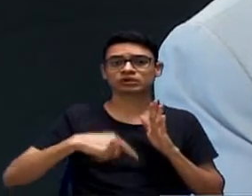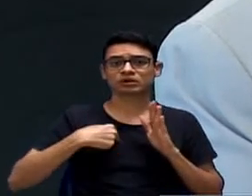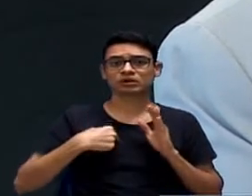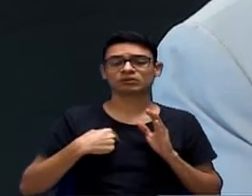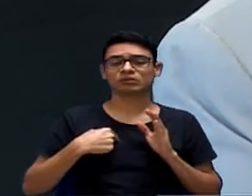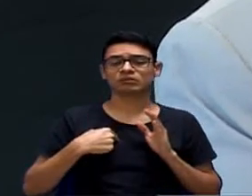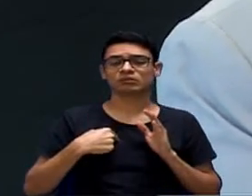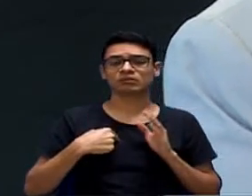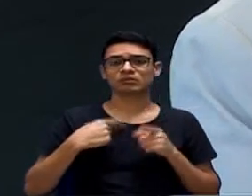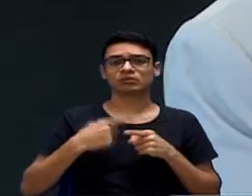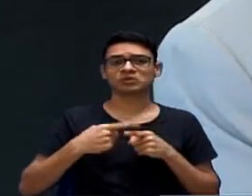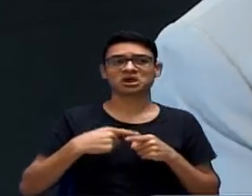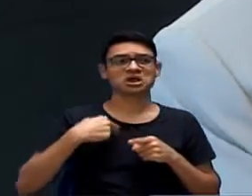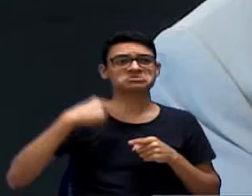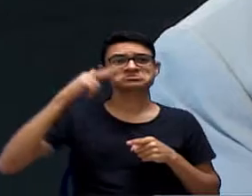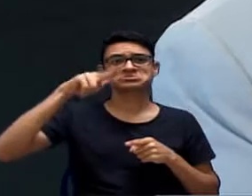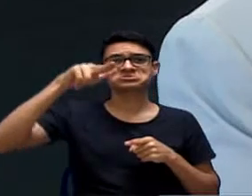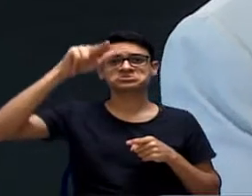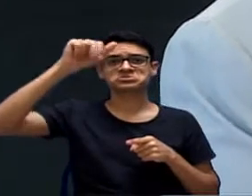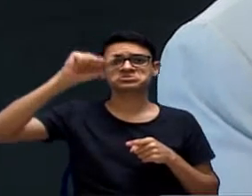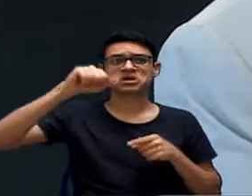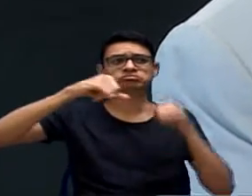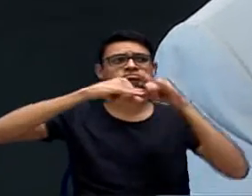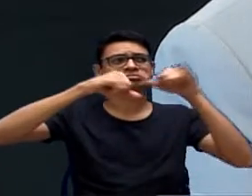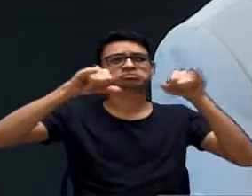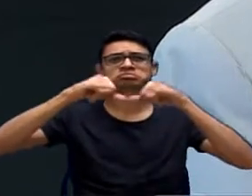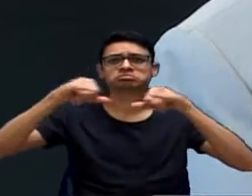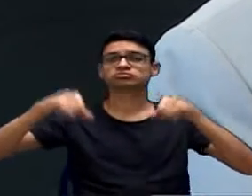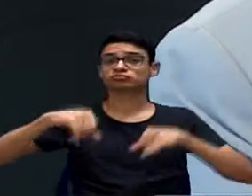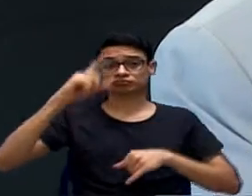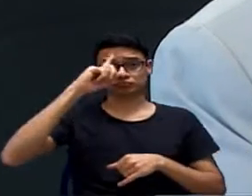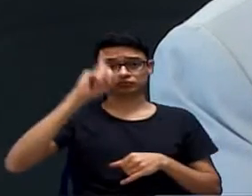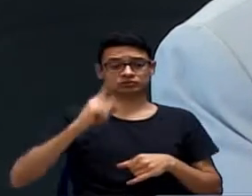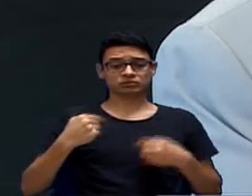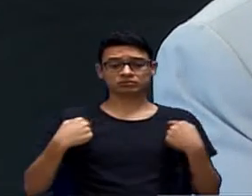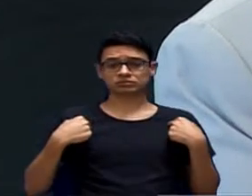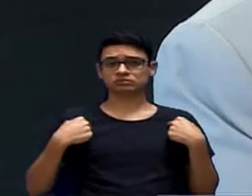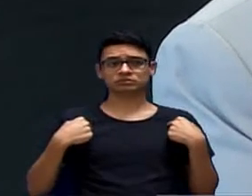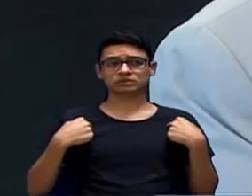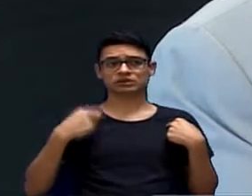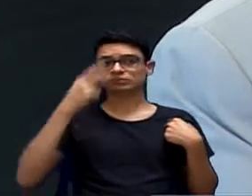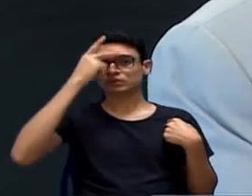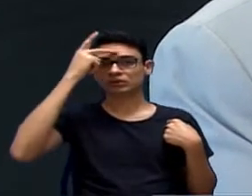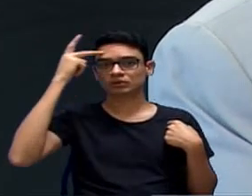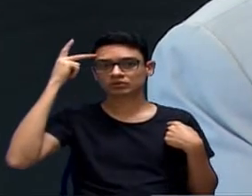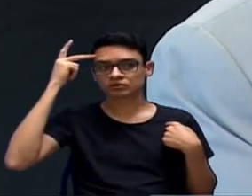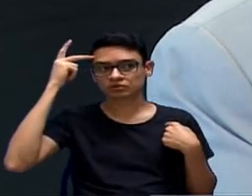falar que foi dada divulgação ampla para as pessoas que têm comorbidades,